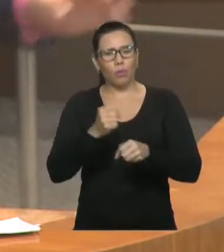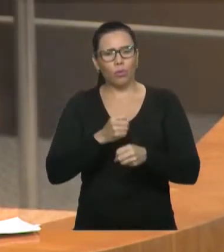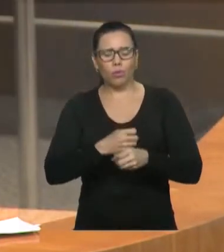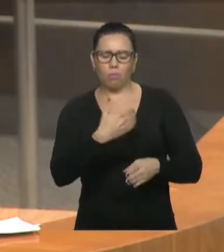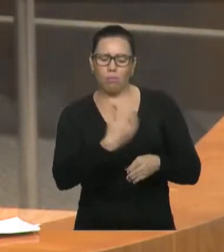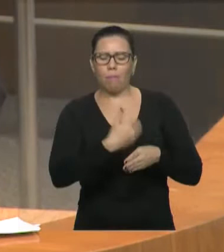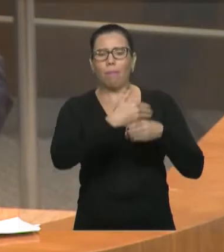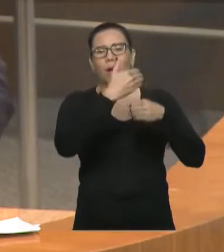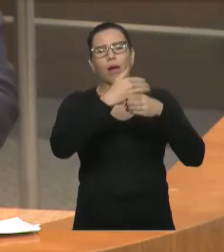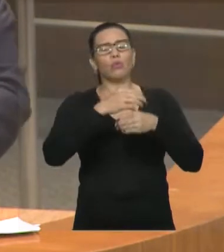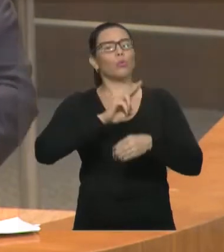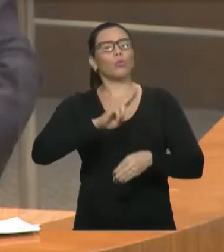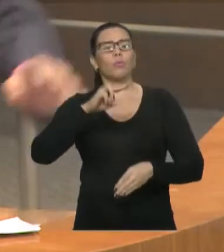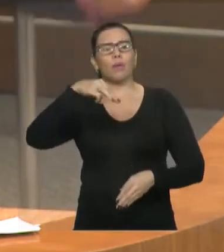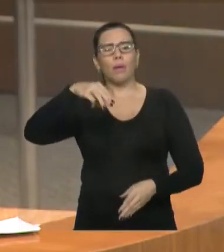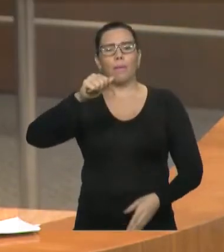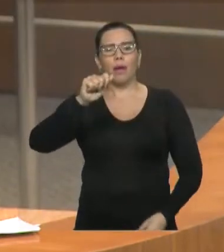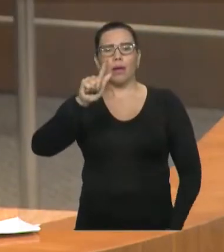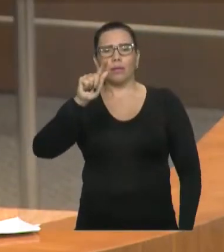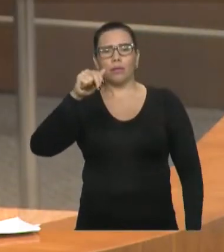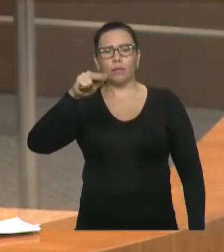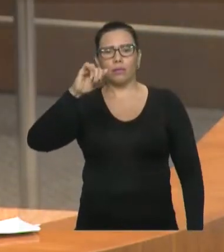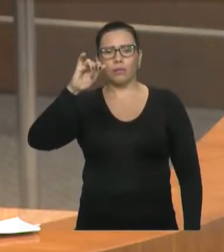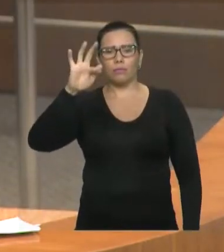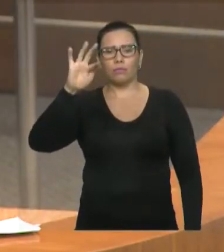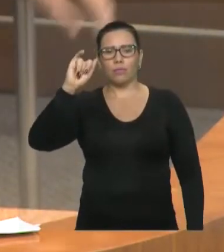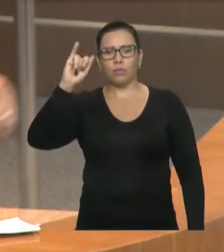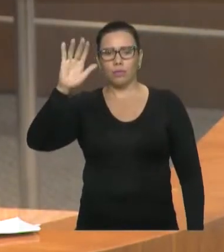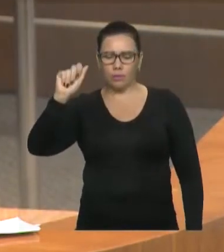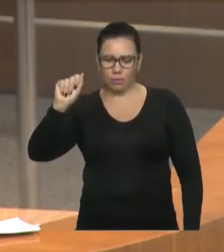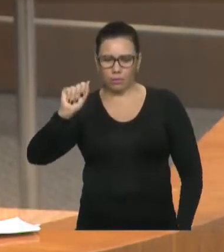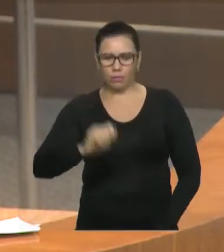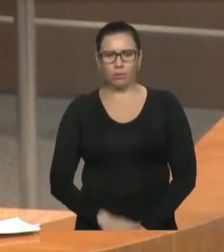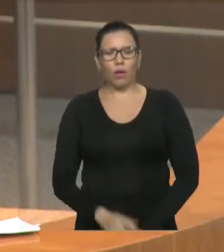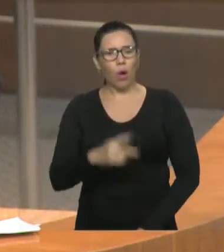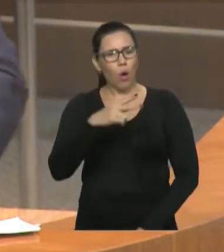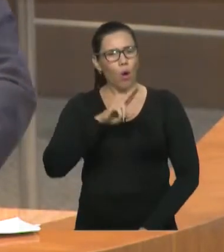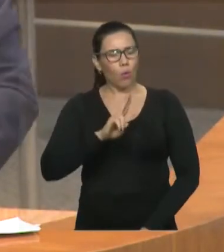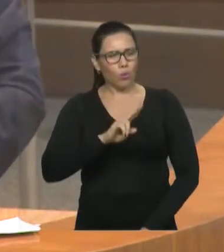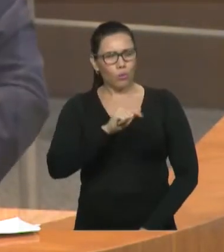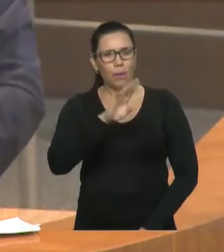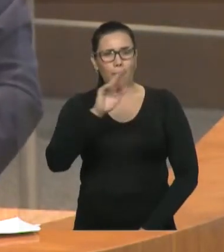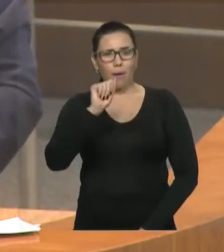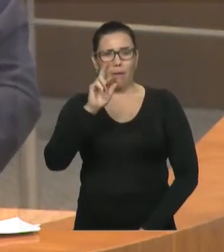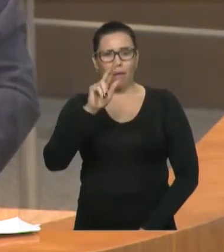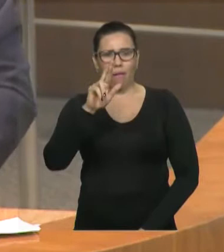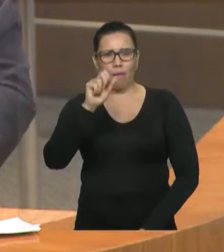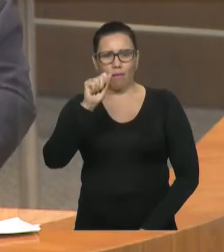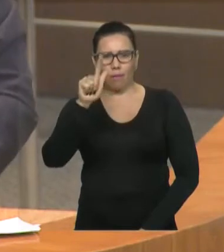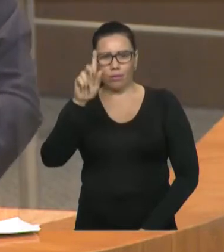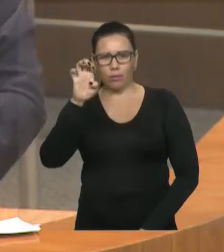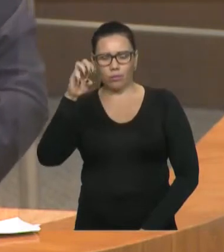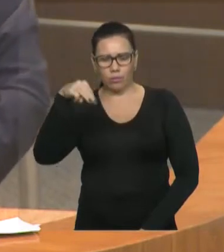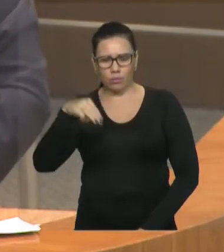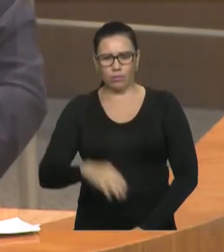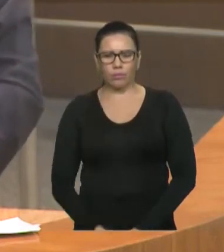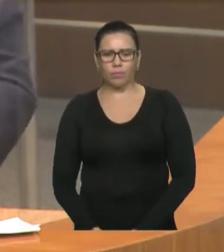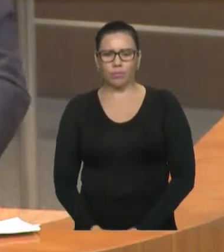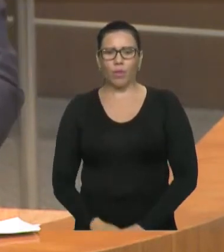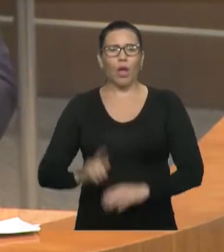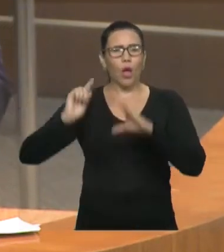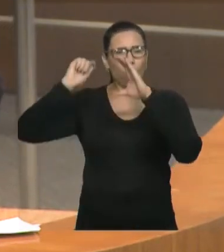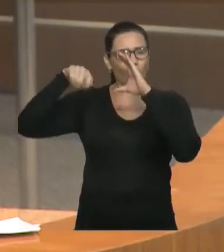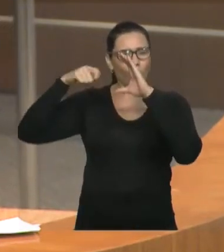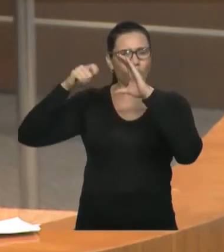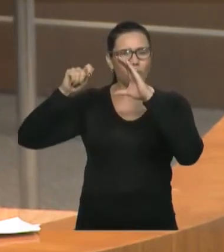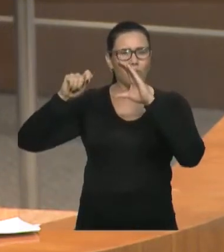deputado Wendel Lages, inauguramos uma água indústria, vocês podem ver aqui no vídeo, que está sendo passado aqui, exibido. Nós inauguramos uma